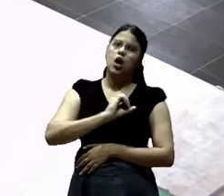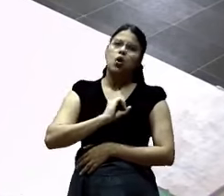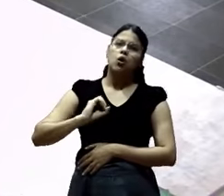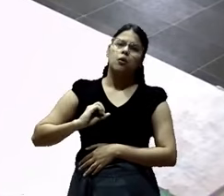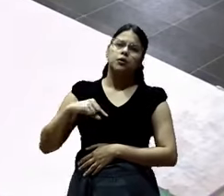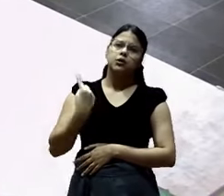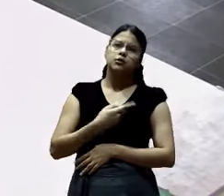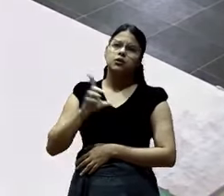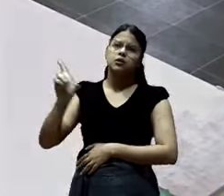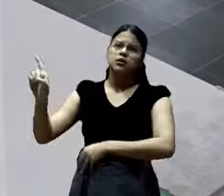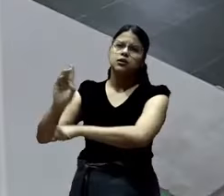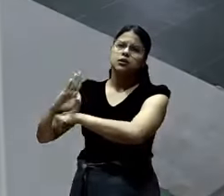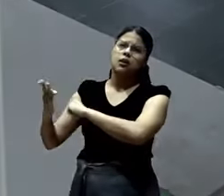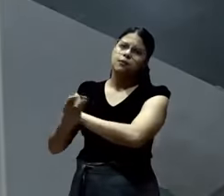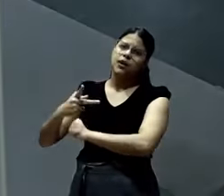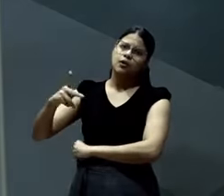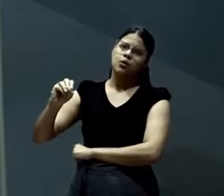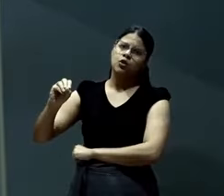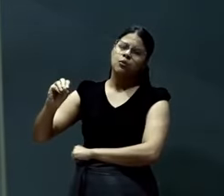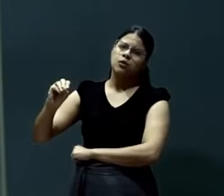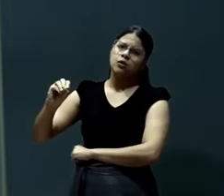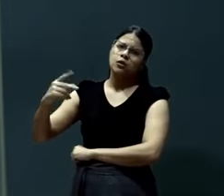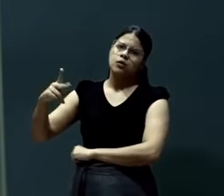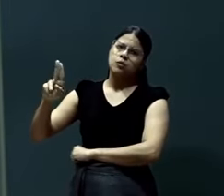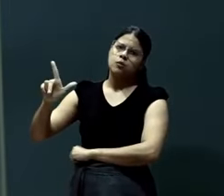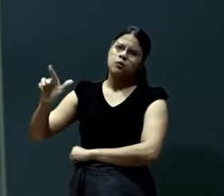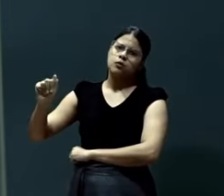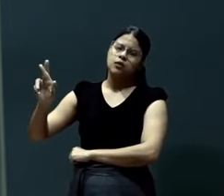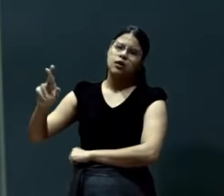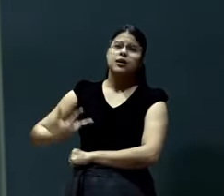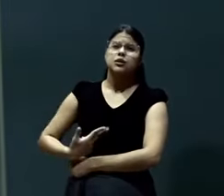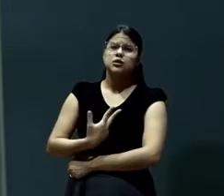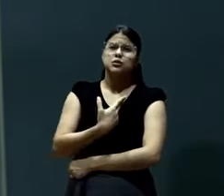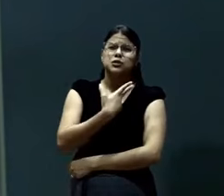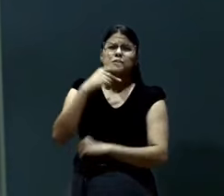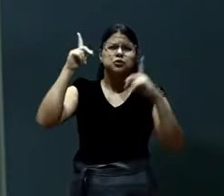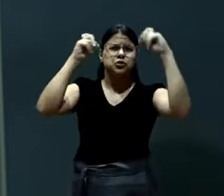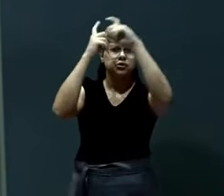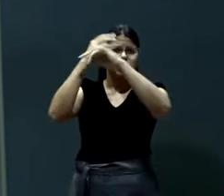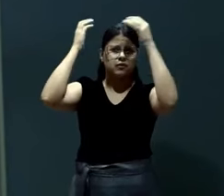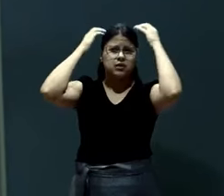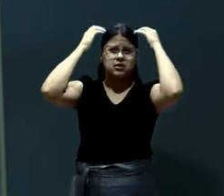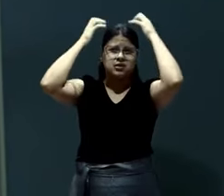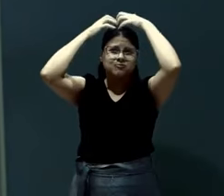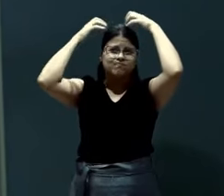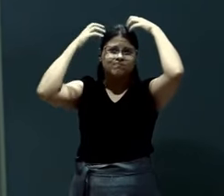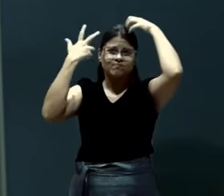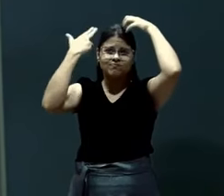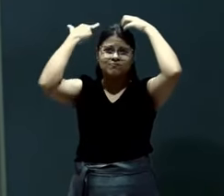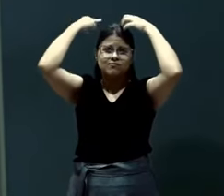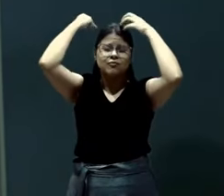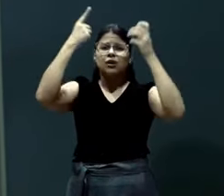Do setor do popular. popular. Passou por uma cirurgia delicada na cabeça ontem. Mais de dez horas de